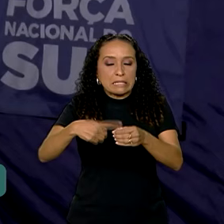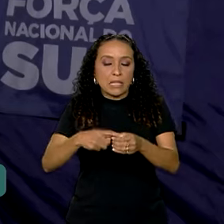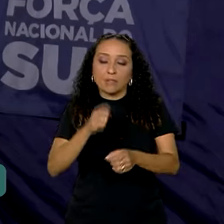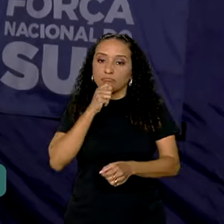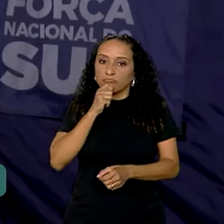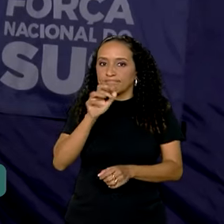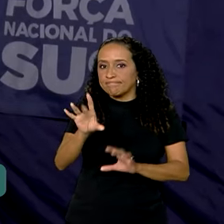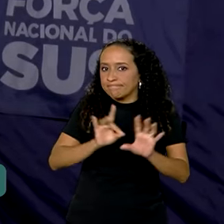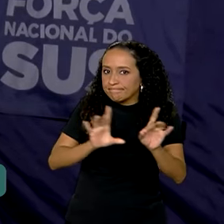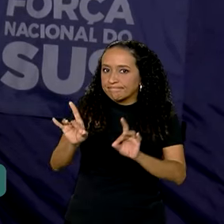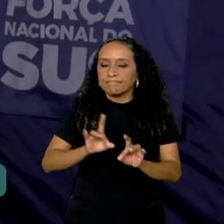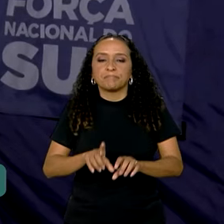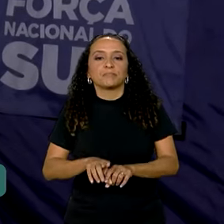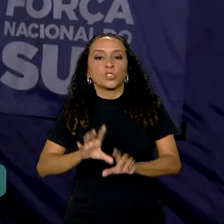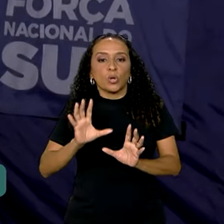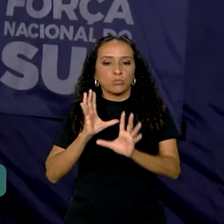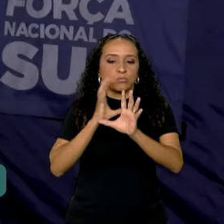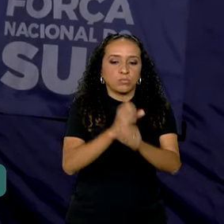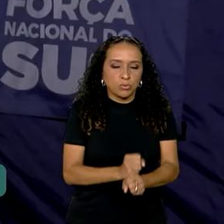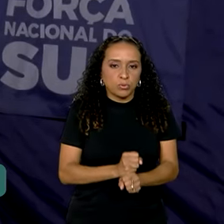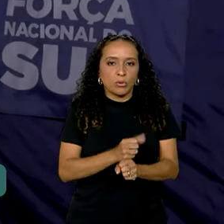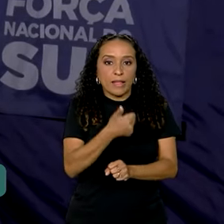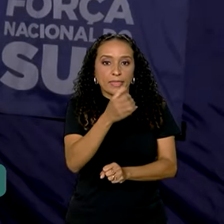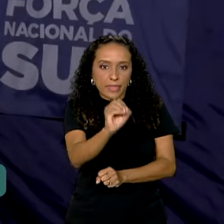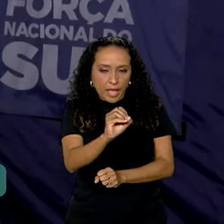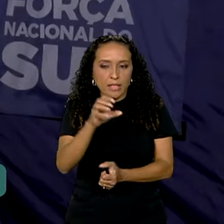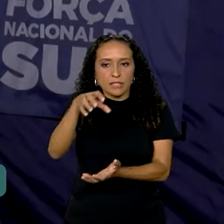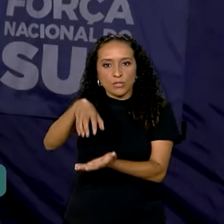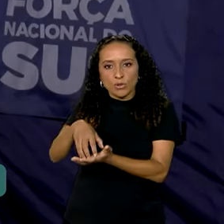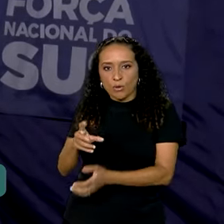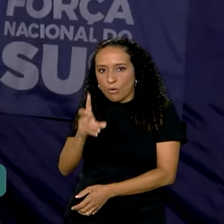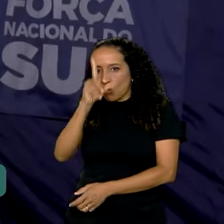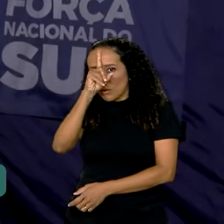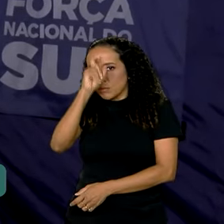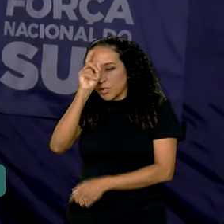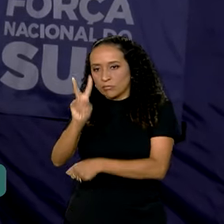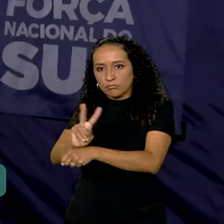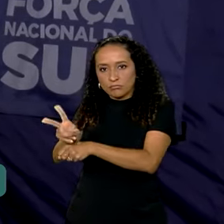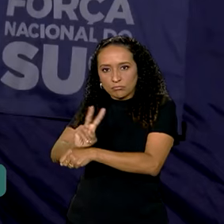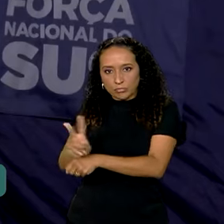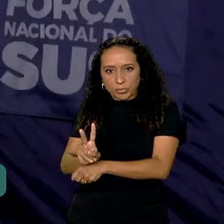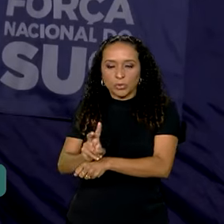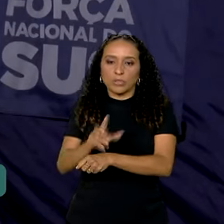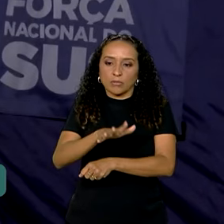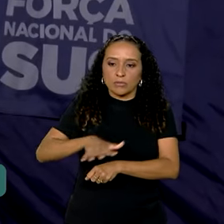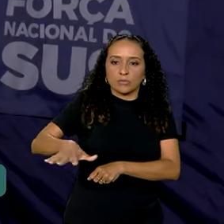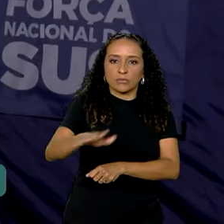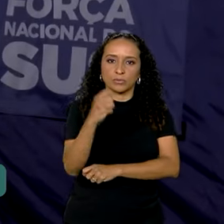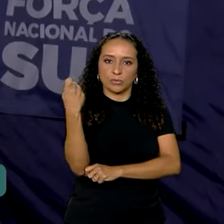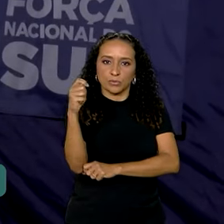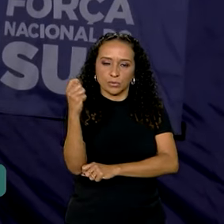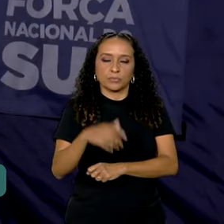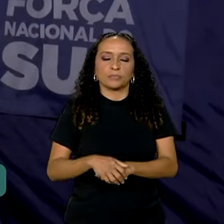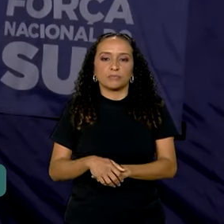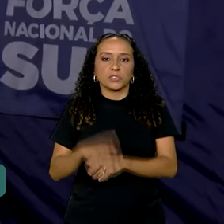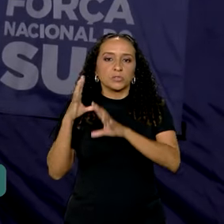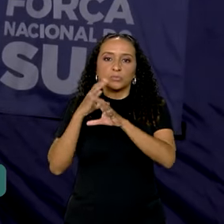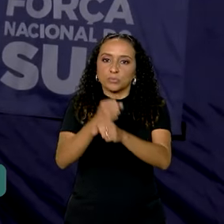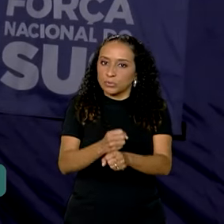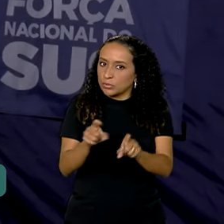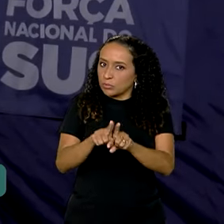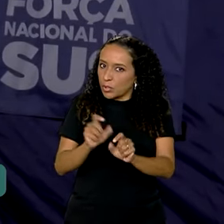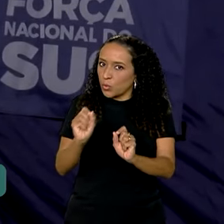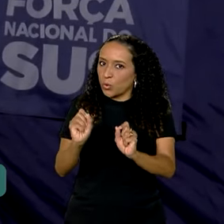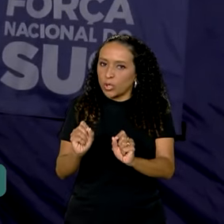sendo definida. No total, chega a 10 o número de hospitais de campanha em território gaúcho, contando também